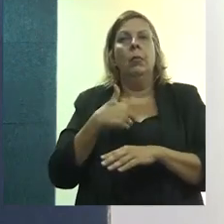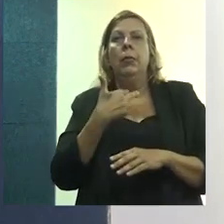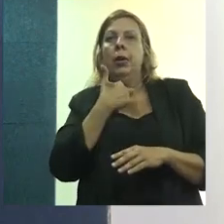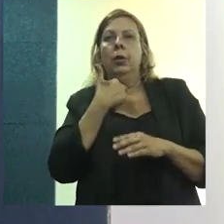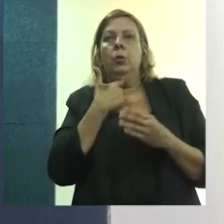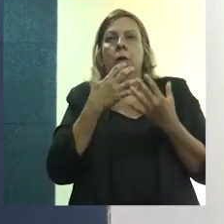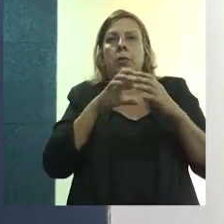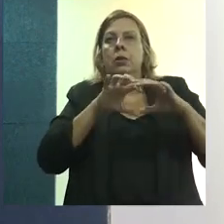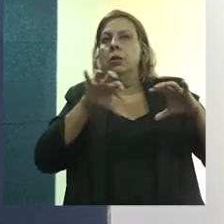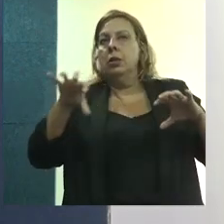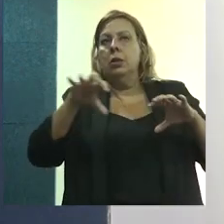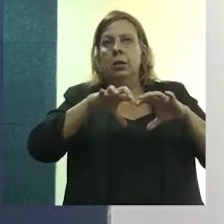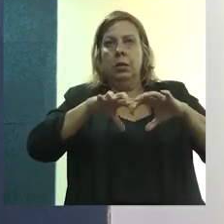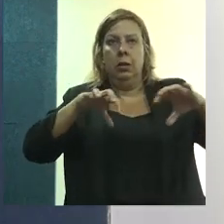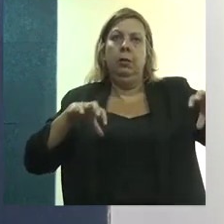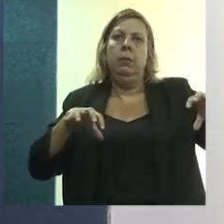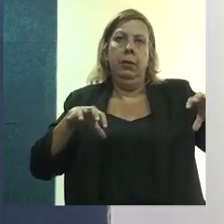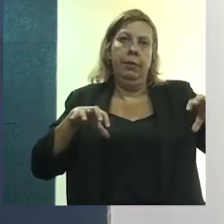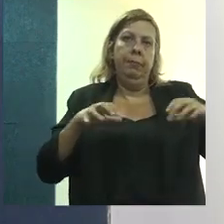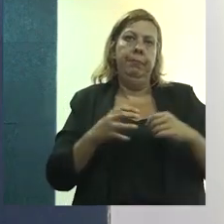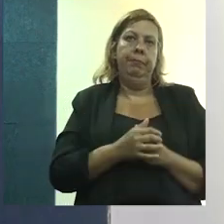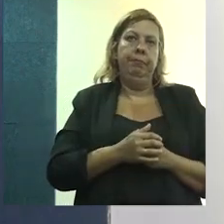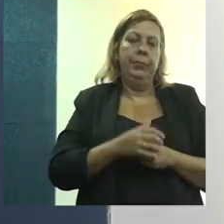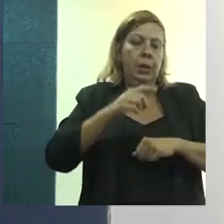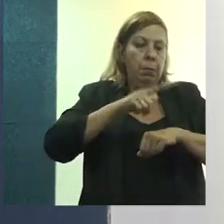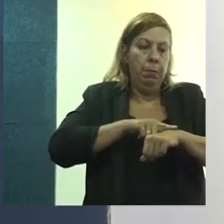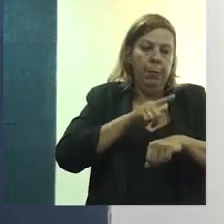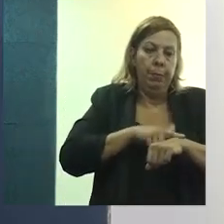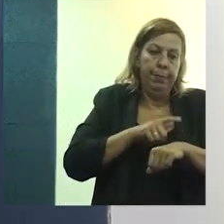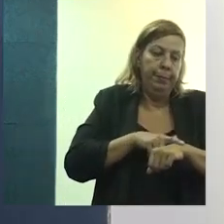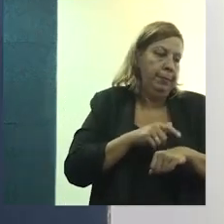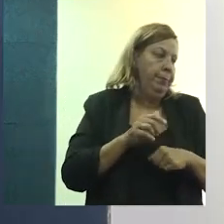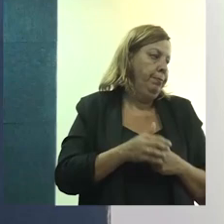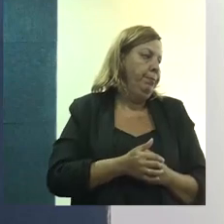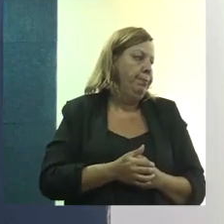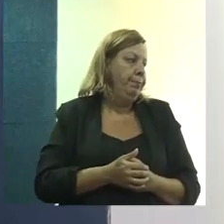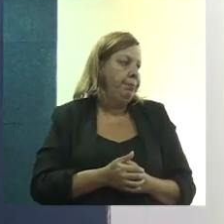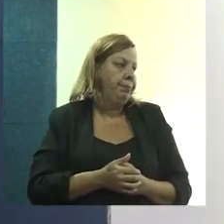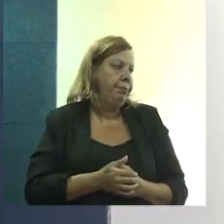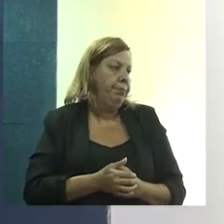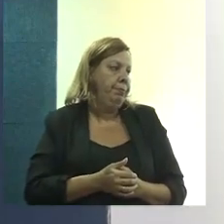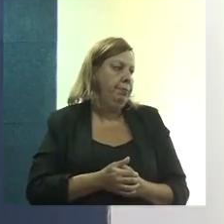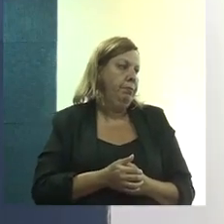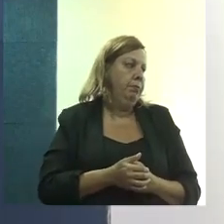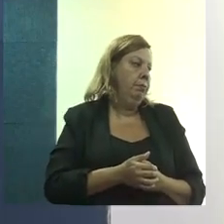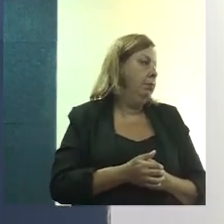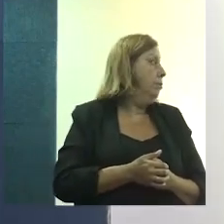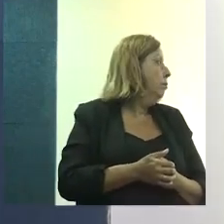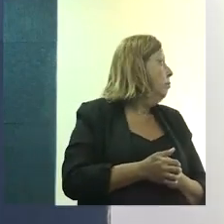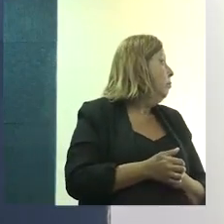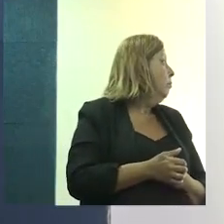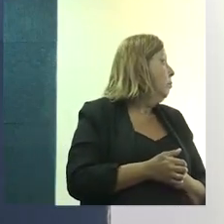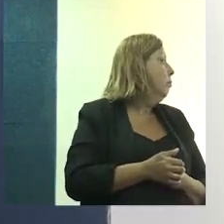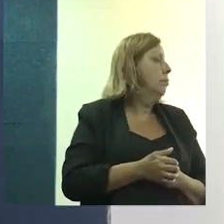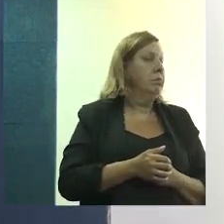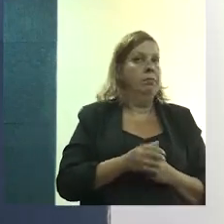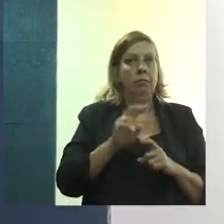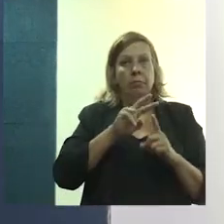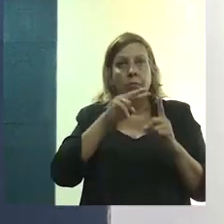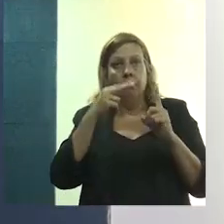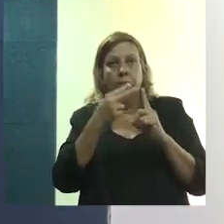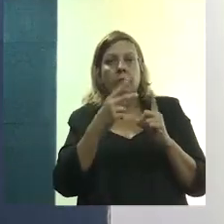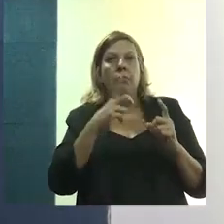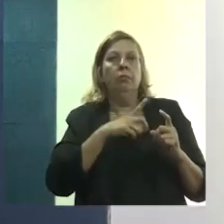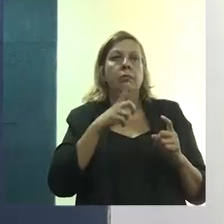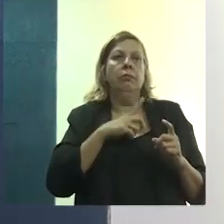separar esses momentos, essas respectivas que a